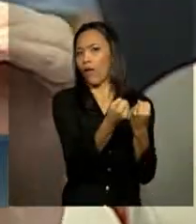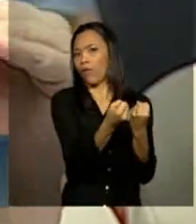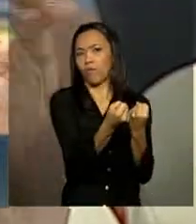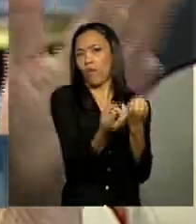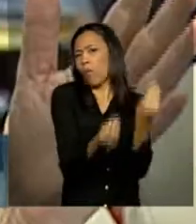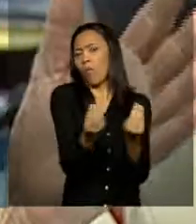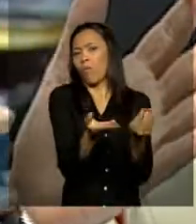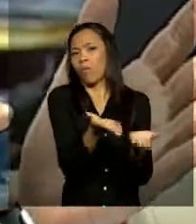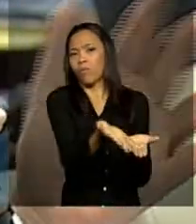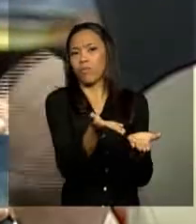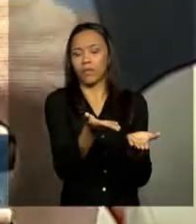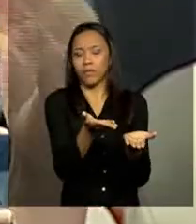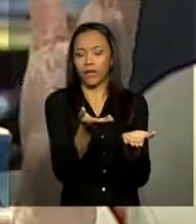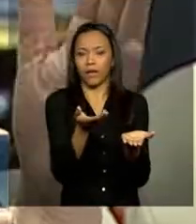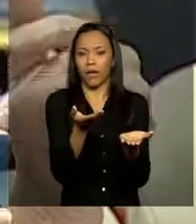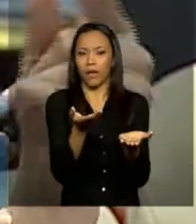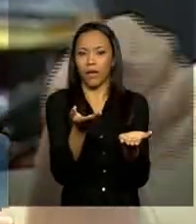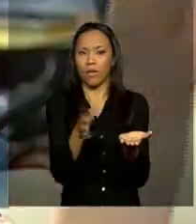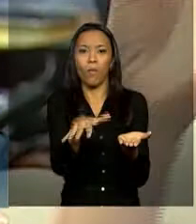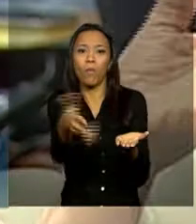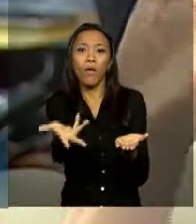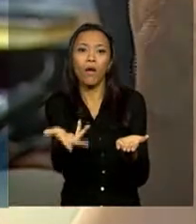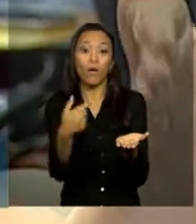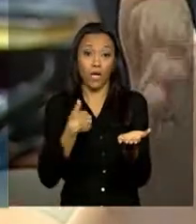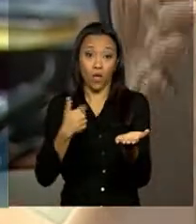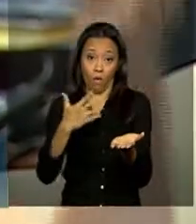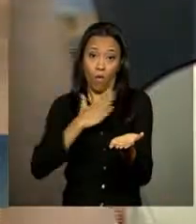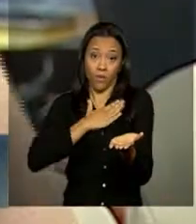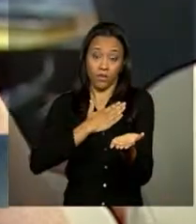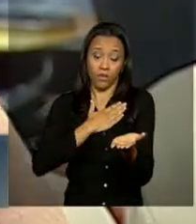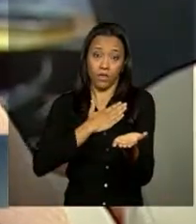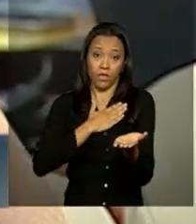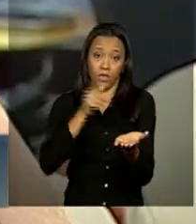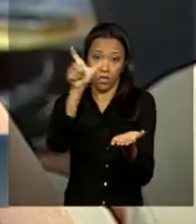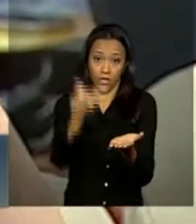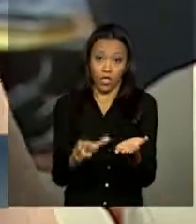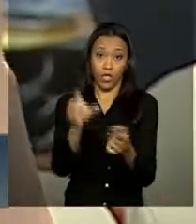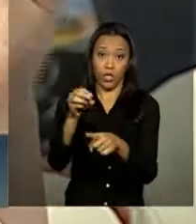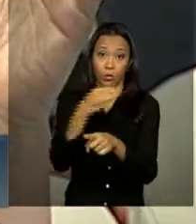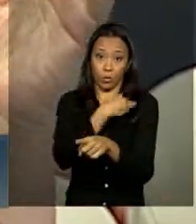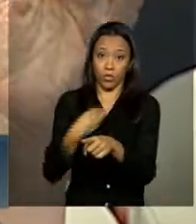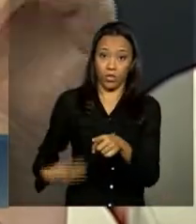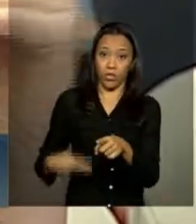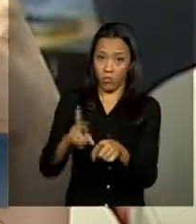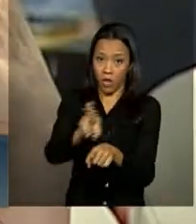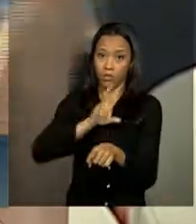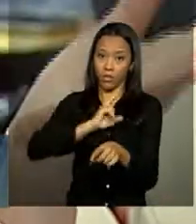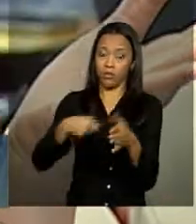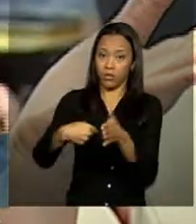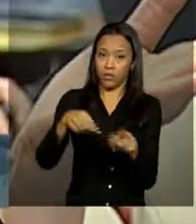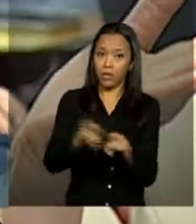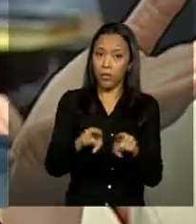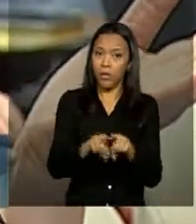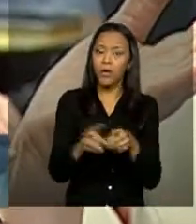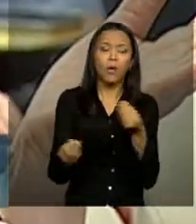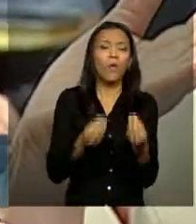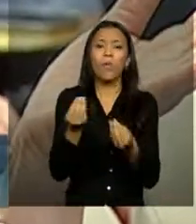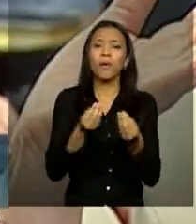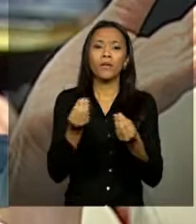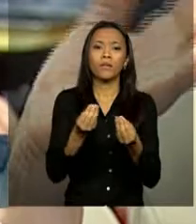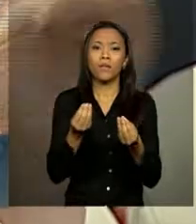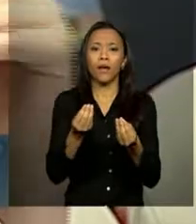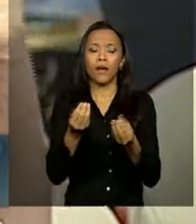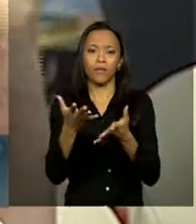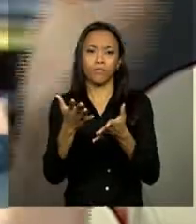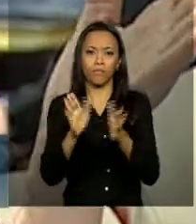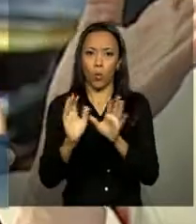coisa? Qual que é a... E aí eu gostaria que o ministro Armando também comentasse com relação a isso, como é está a defesa do